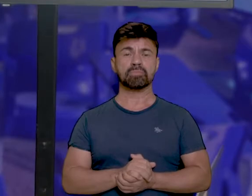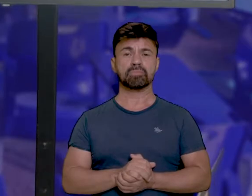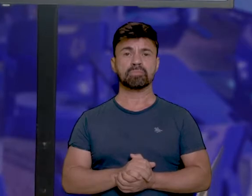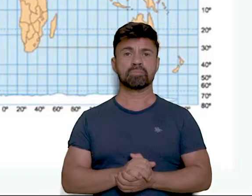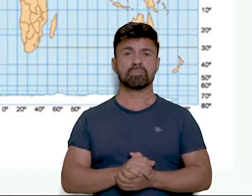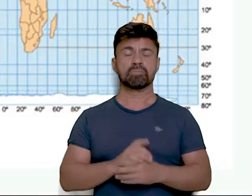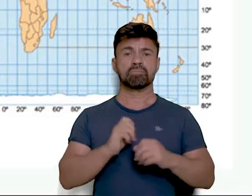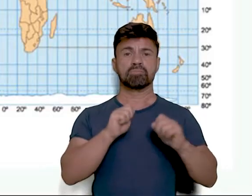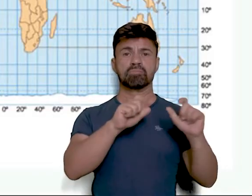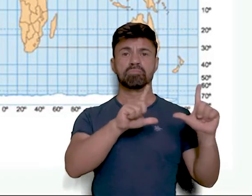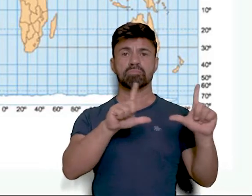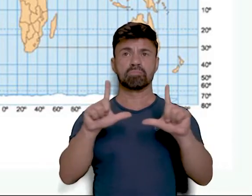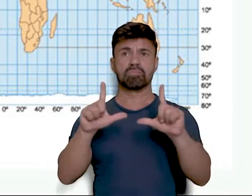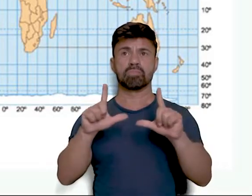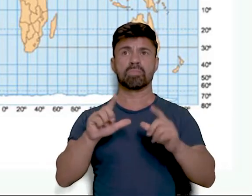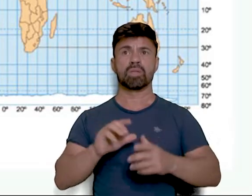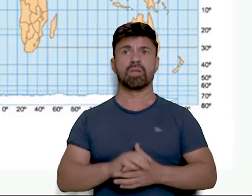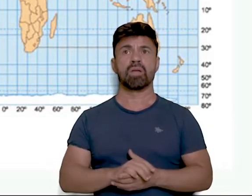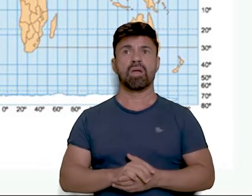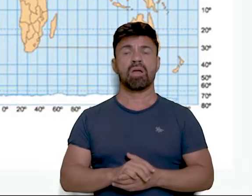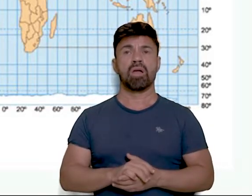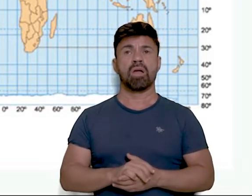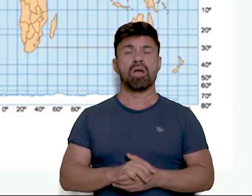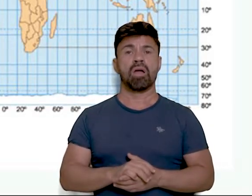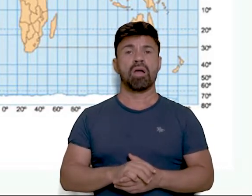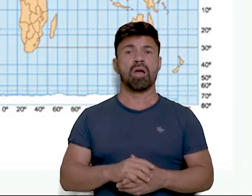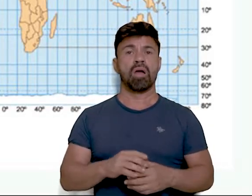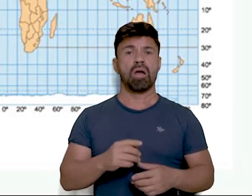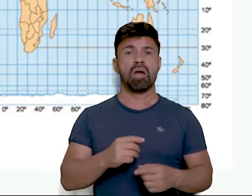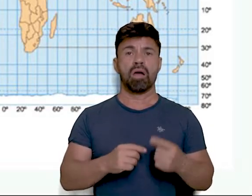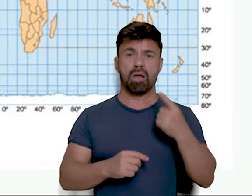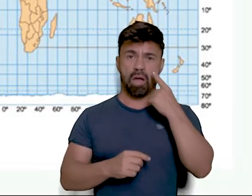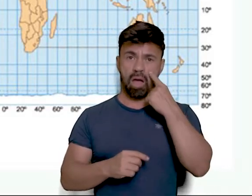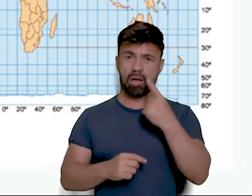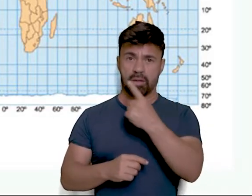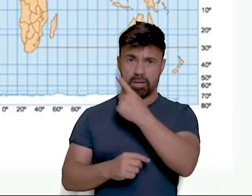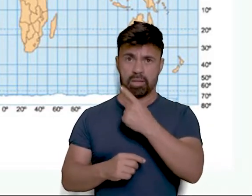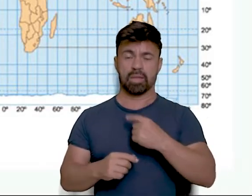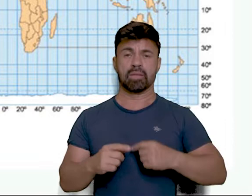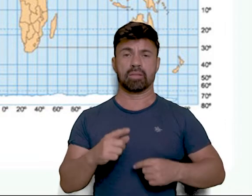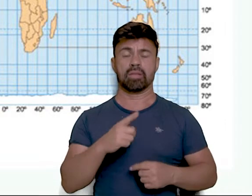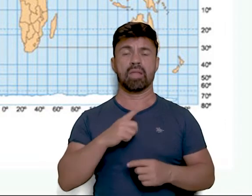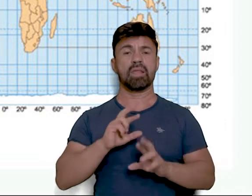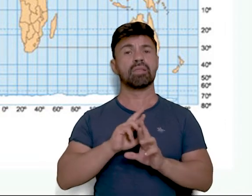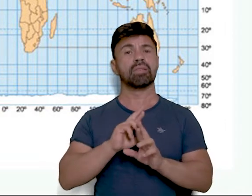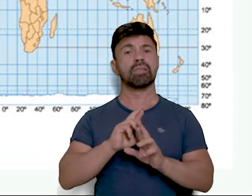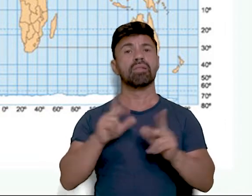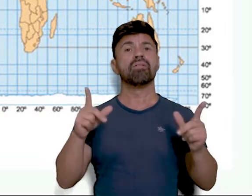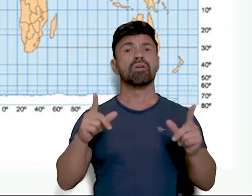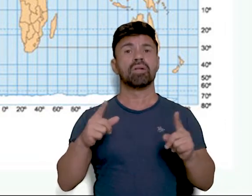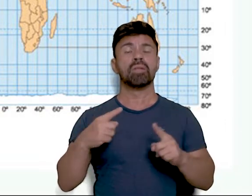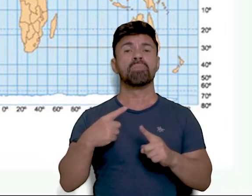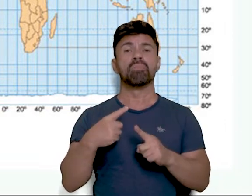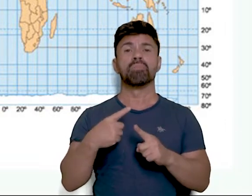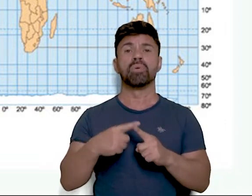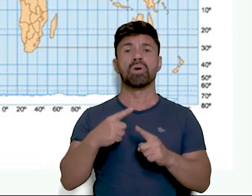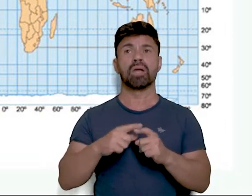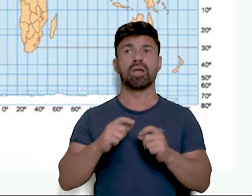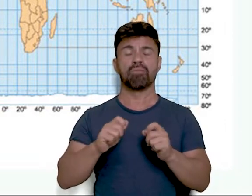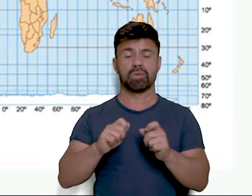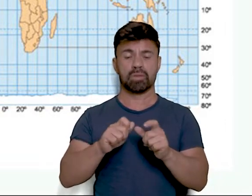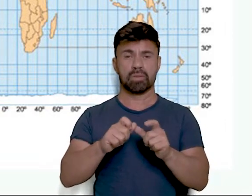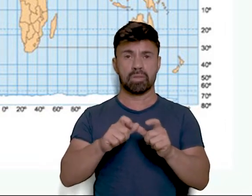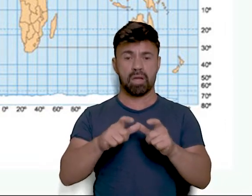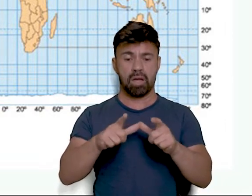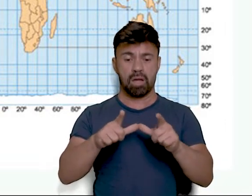Projeções de Galpéteres. Essa projeção aqui, ela tem uma diferença, ela vai ampliar mais